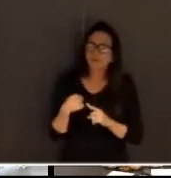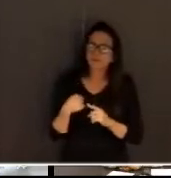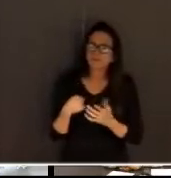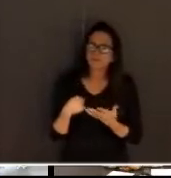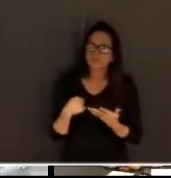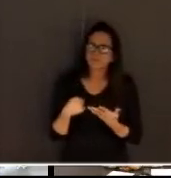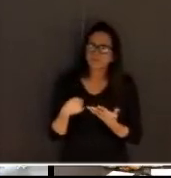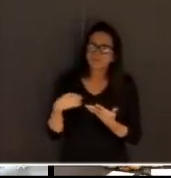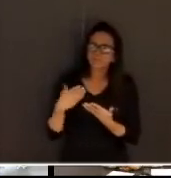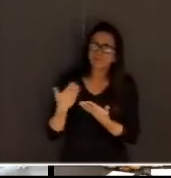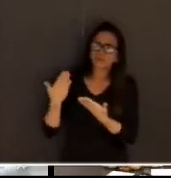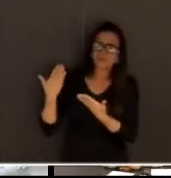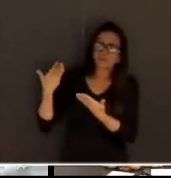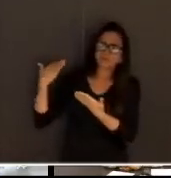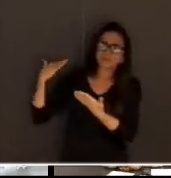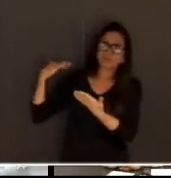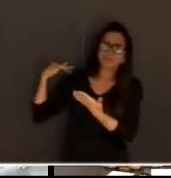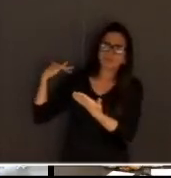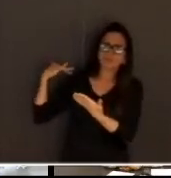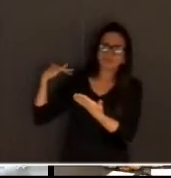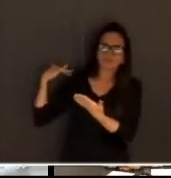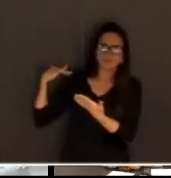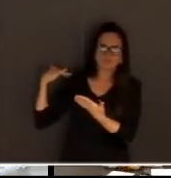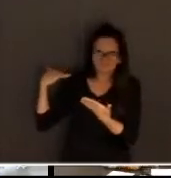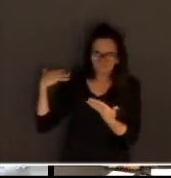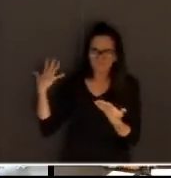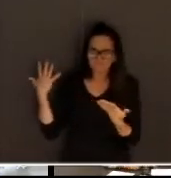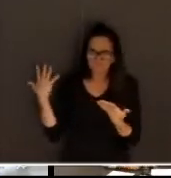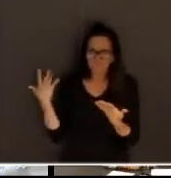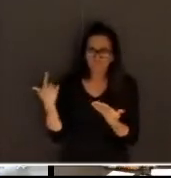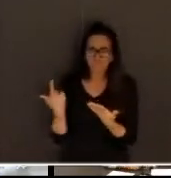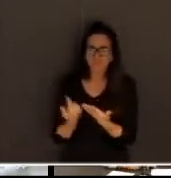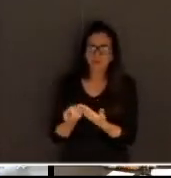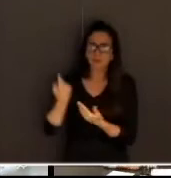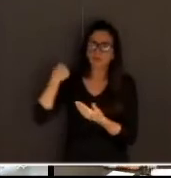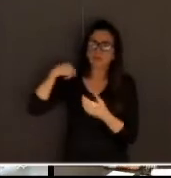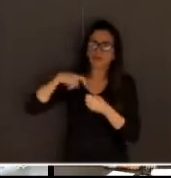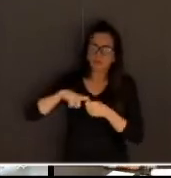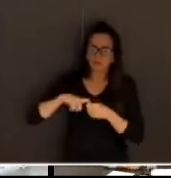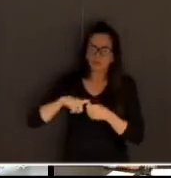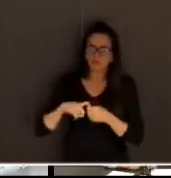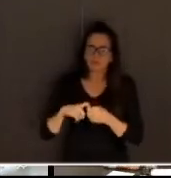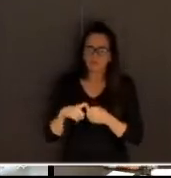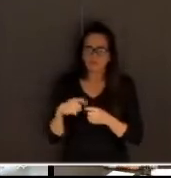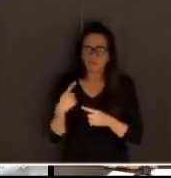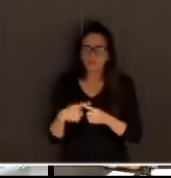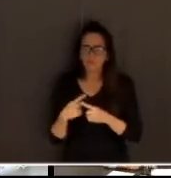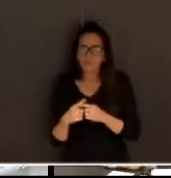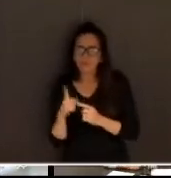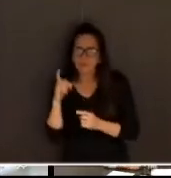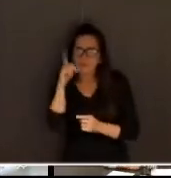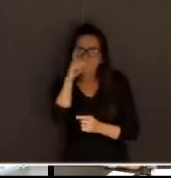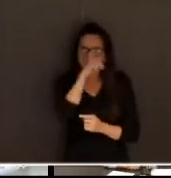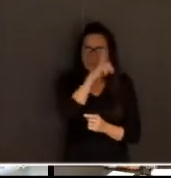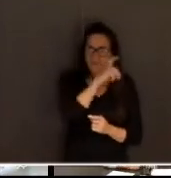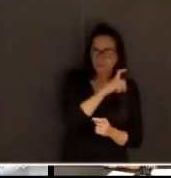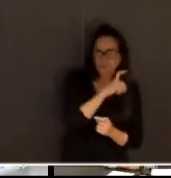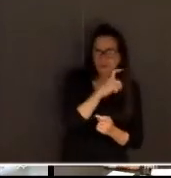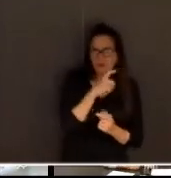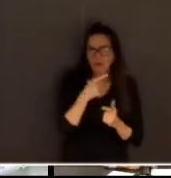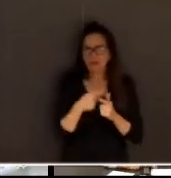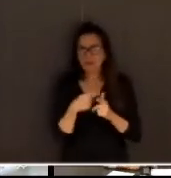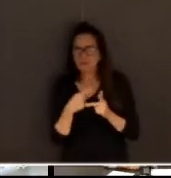a isso tudo? Porque quando a situação ficou crítica a ponto de não fazermos mais plenários,